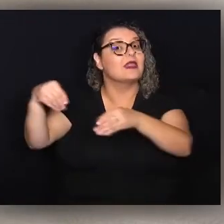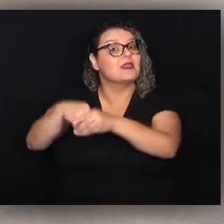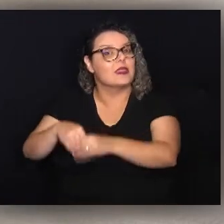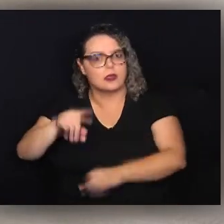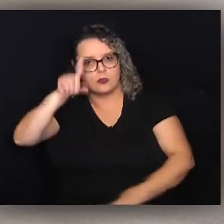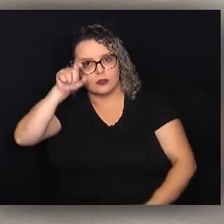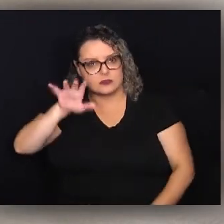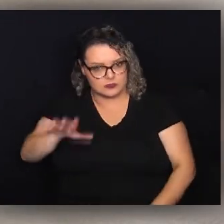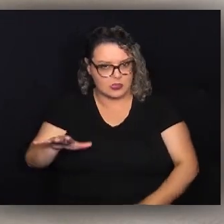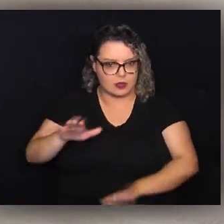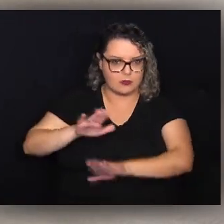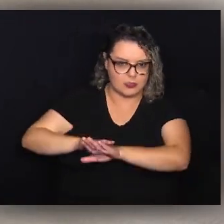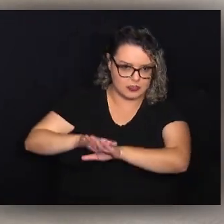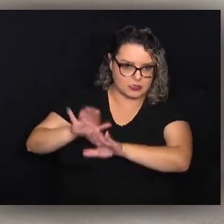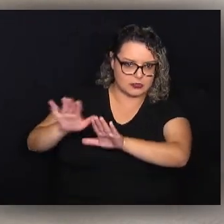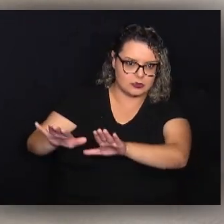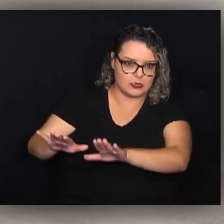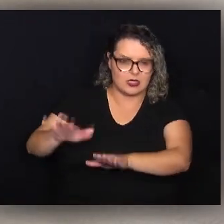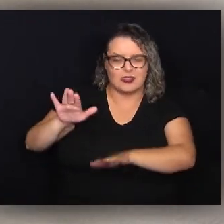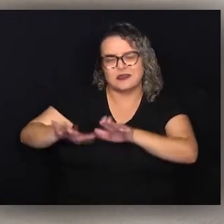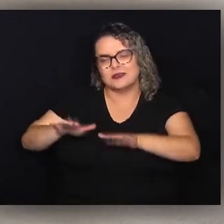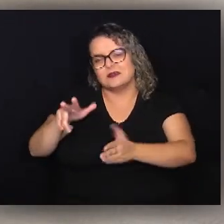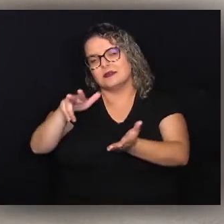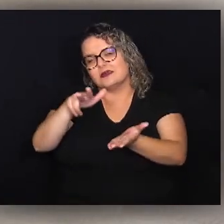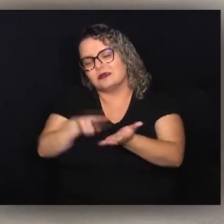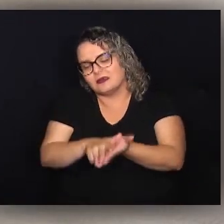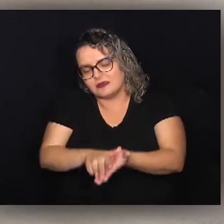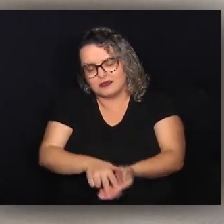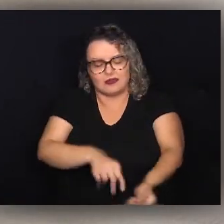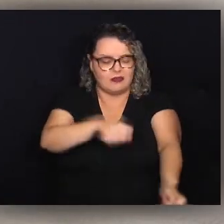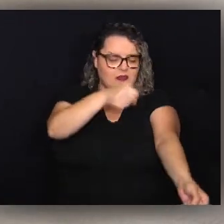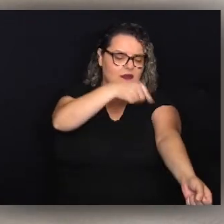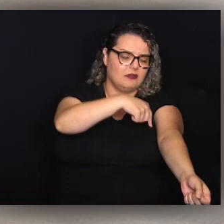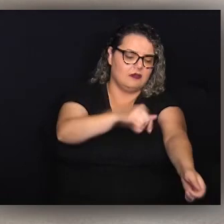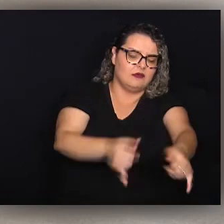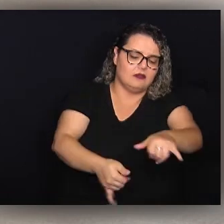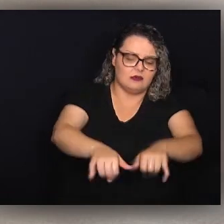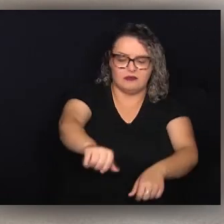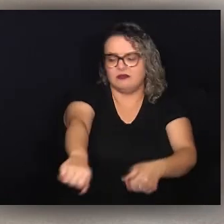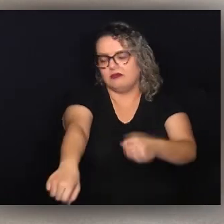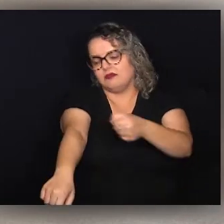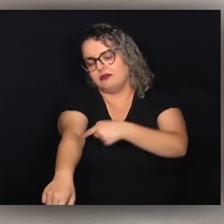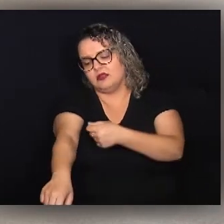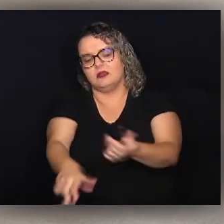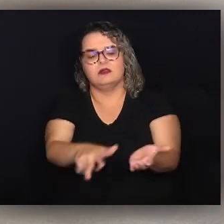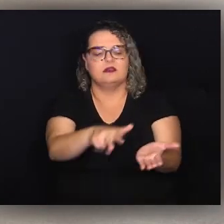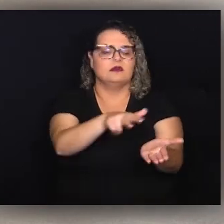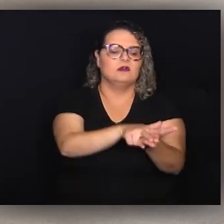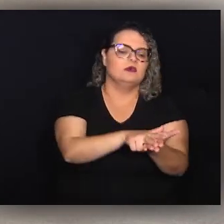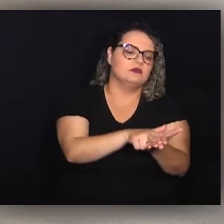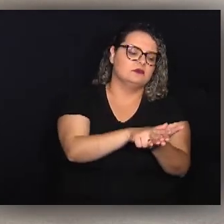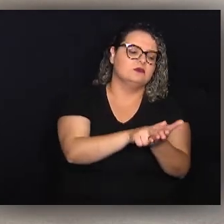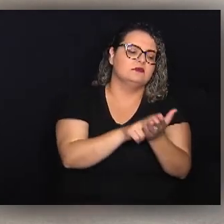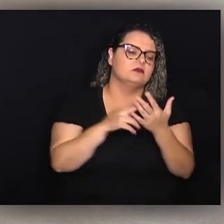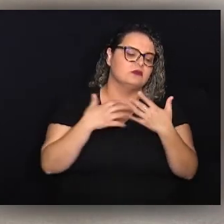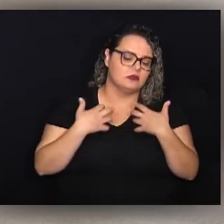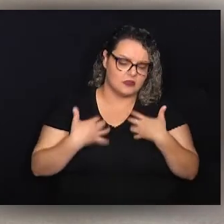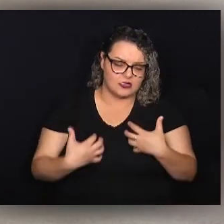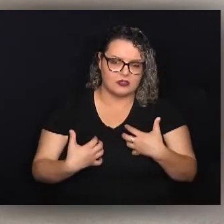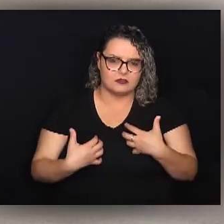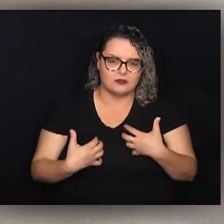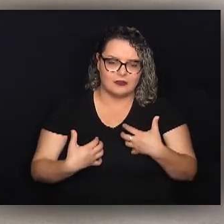nos hospitais. Então às vezes ela está lá no leito, está fazendo a quimioterapia, está internada. Então ela vai